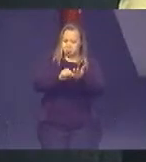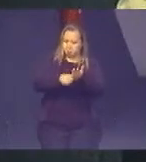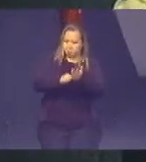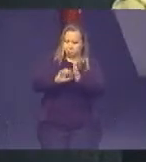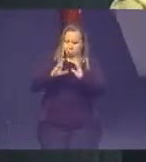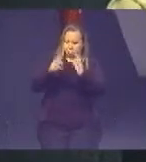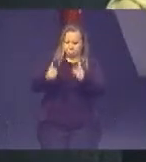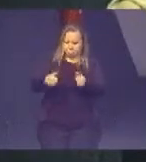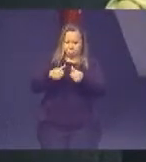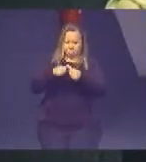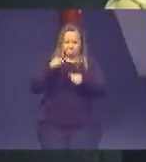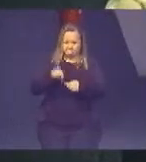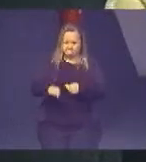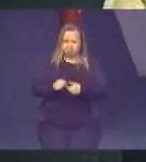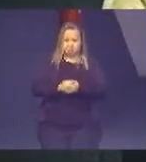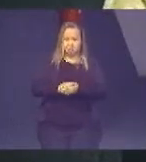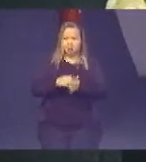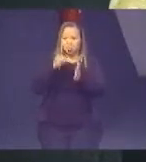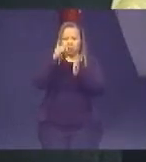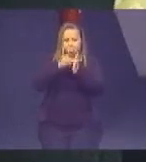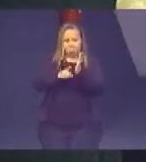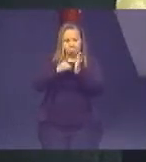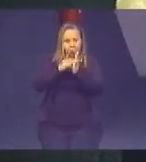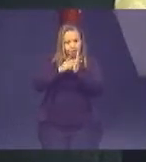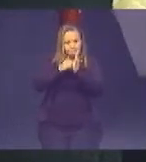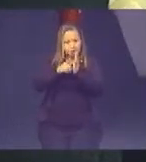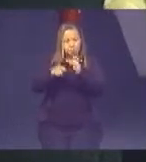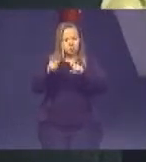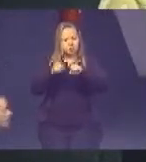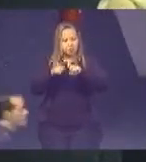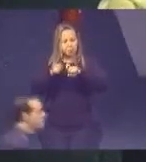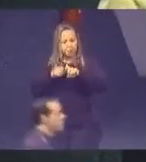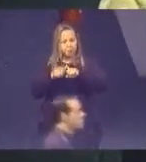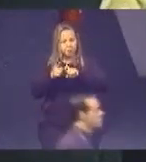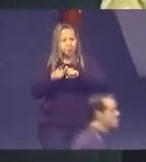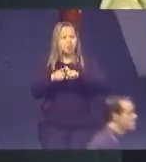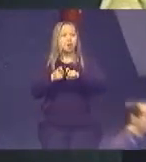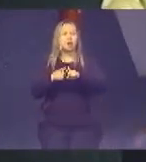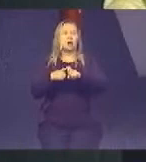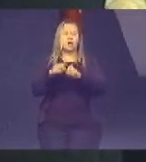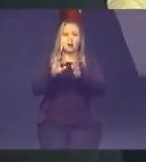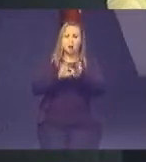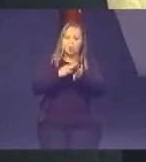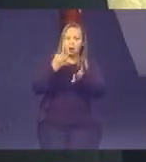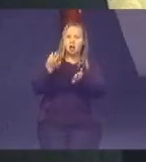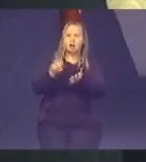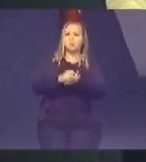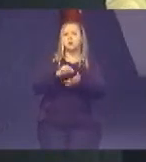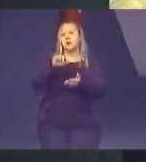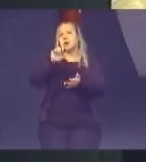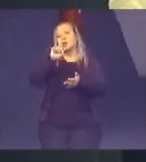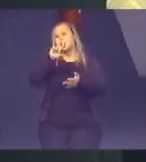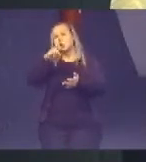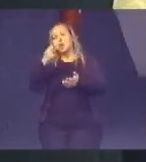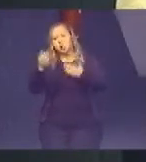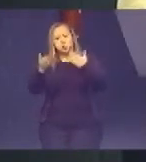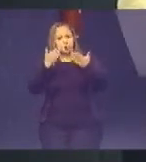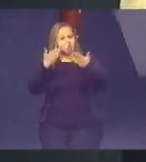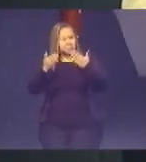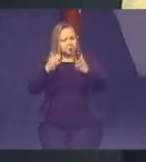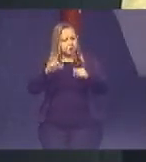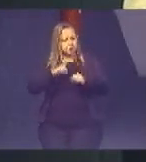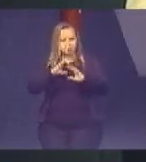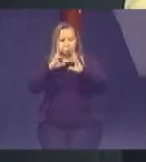e até mesmo aquelas declarações de que você já passou pelo médico, declarações, laudos psicológicos, tudo, você tem todos esses